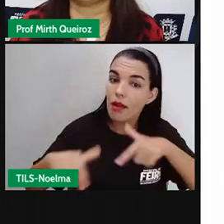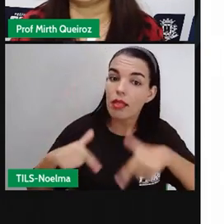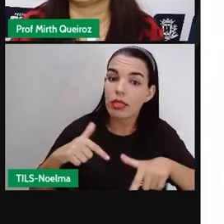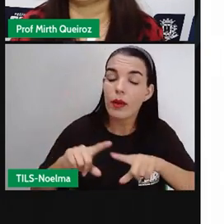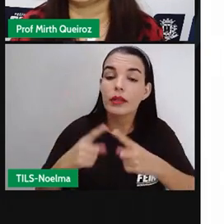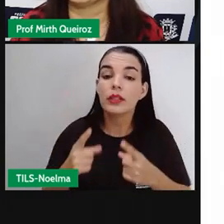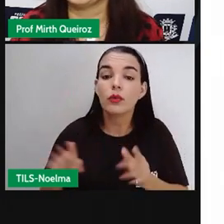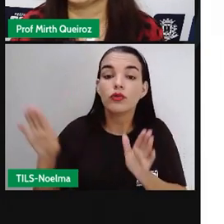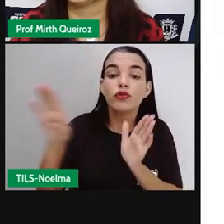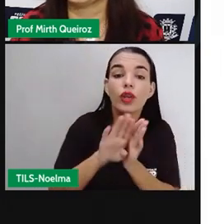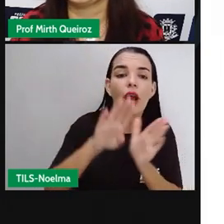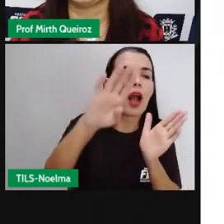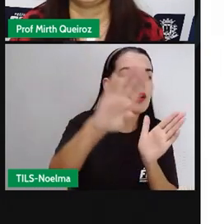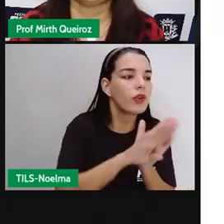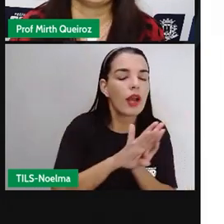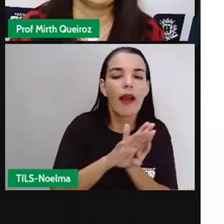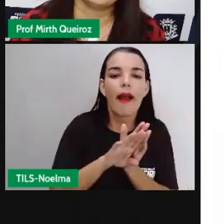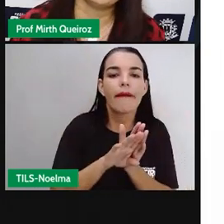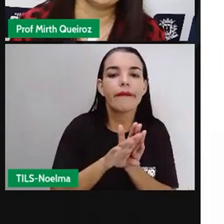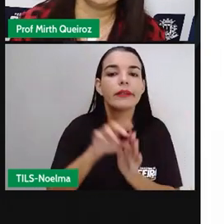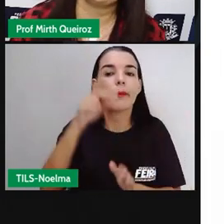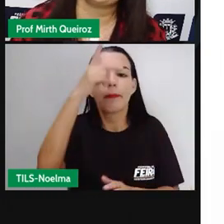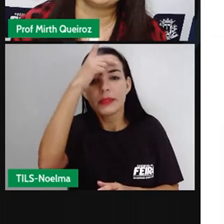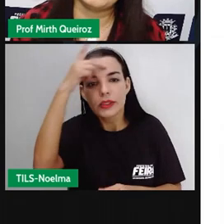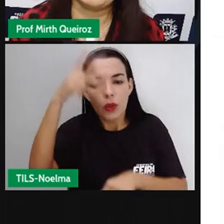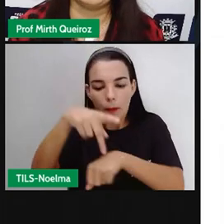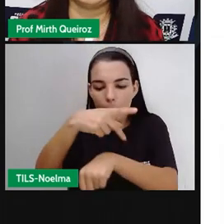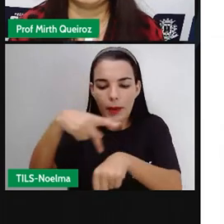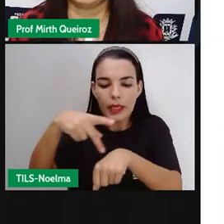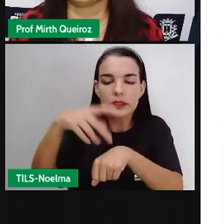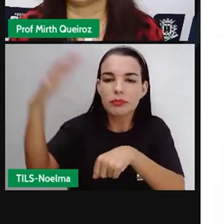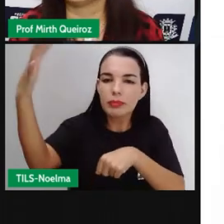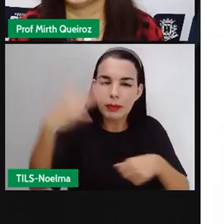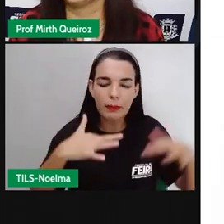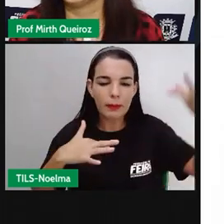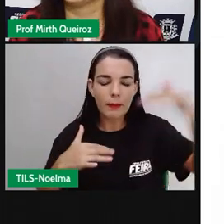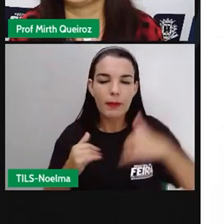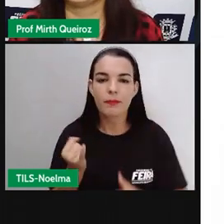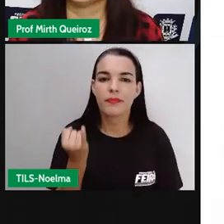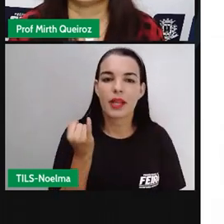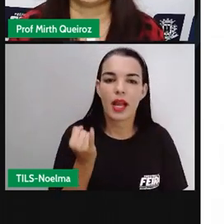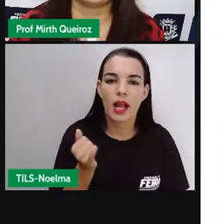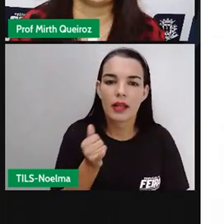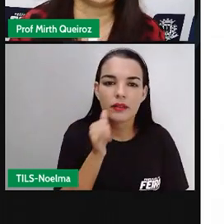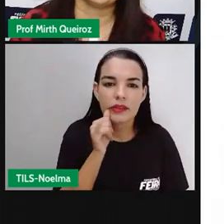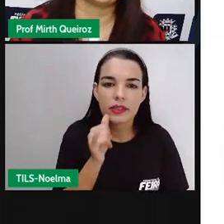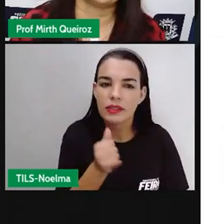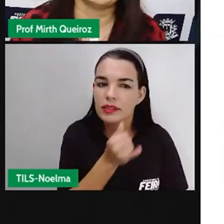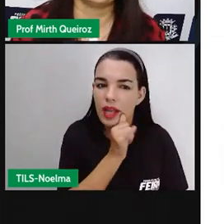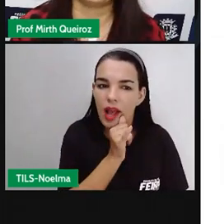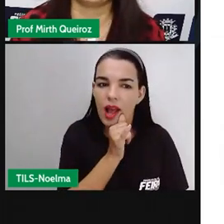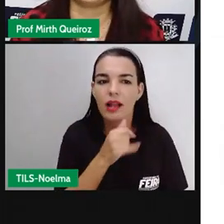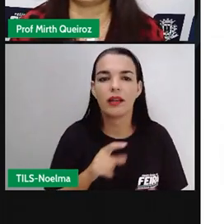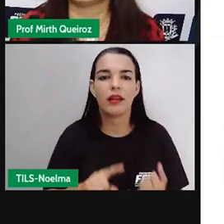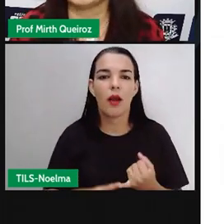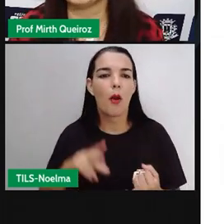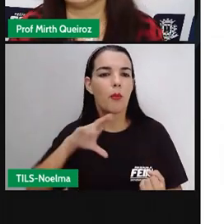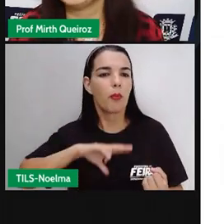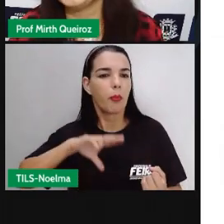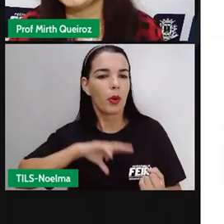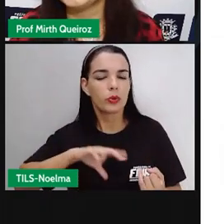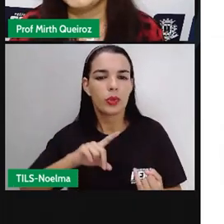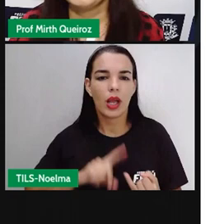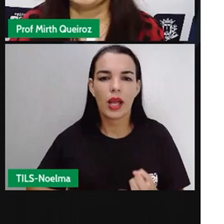chegada dos imigrantes europeus, que foram os italianos, nós tivemos os próprios portugueses, tivemos